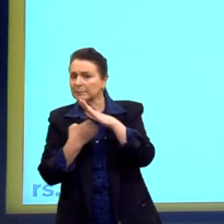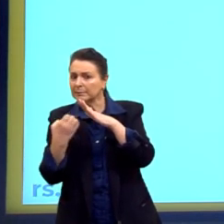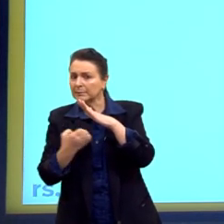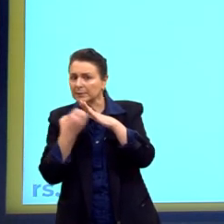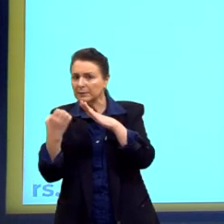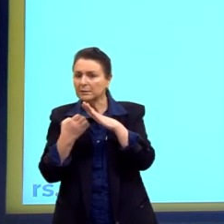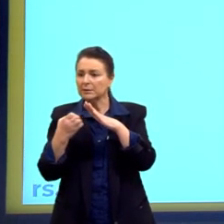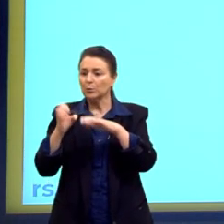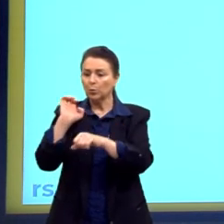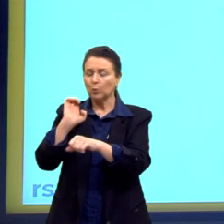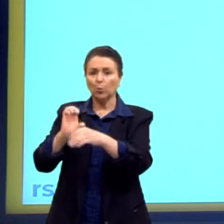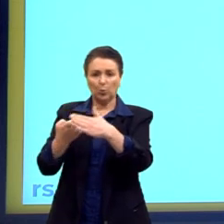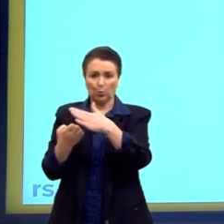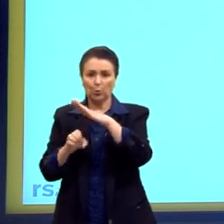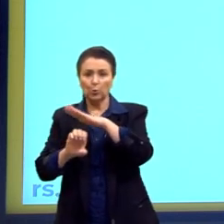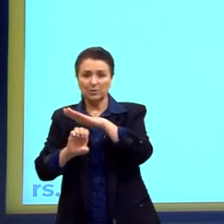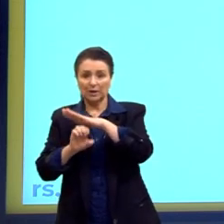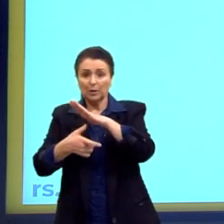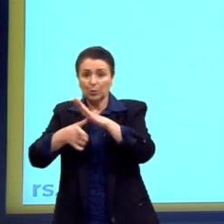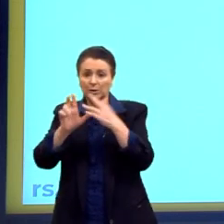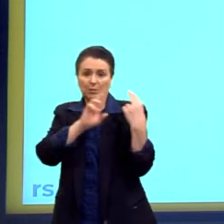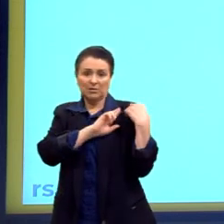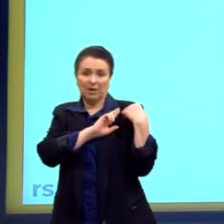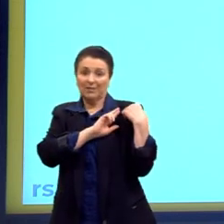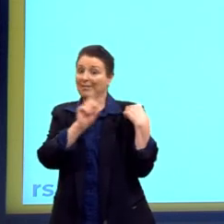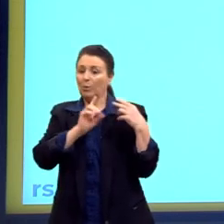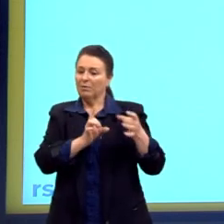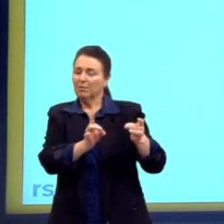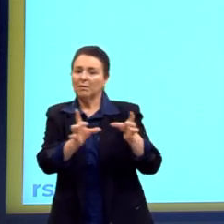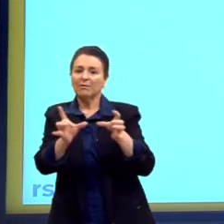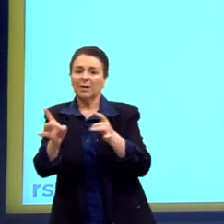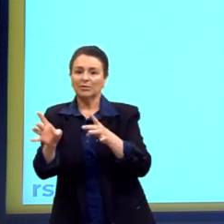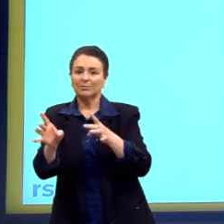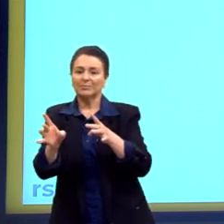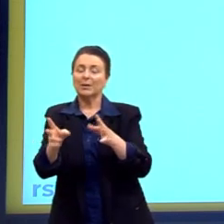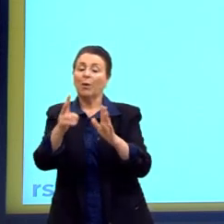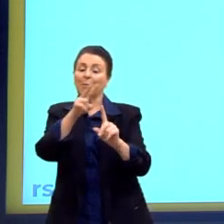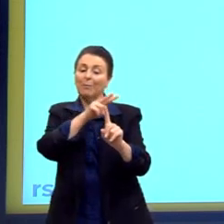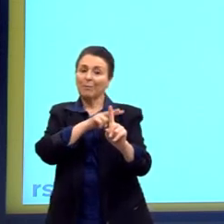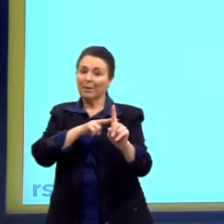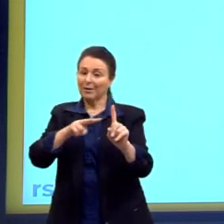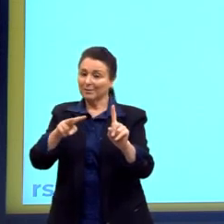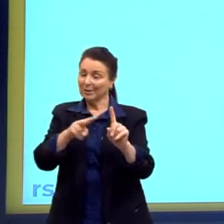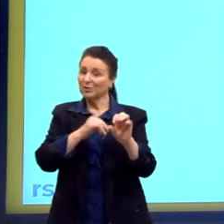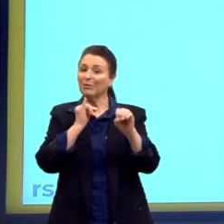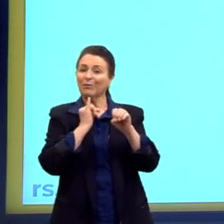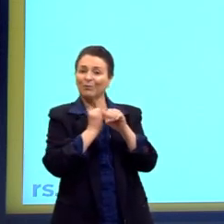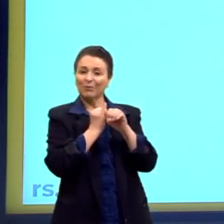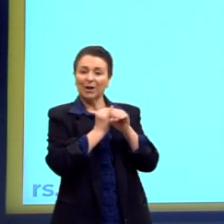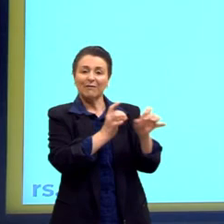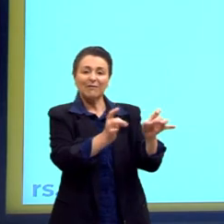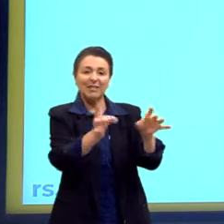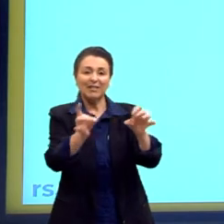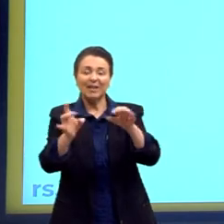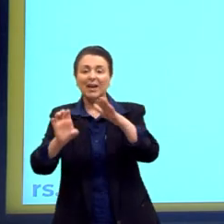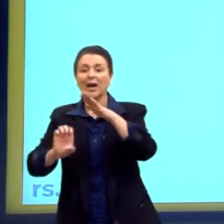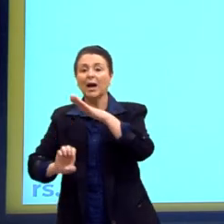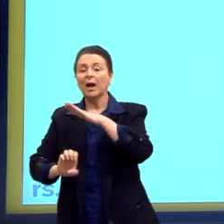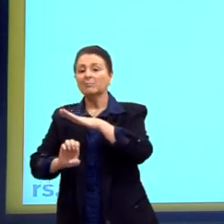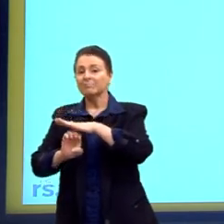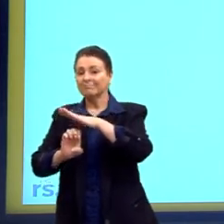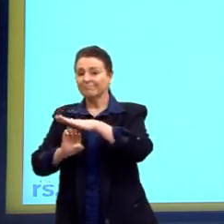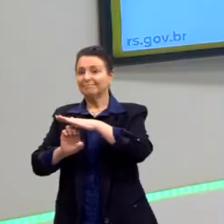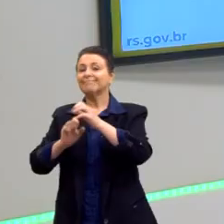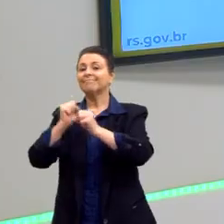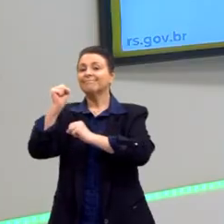Ele tem esse impulso com o toyotismo, a partir dessa perspectiva do Toyota. Vendas estatais, os bens já não são mais